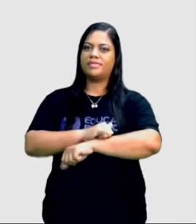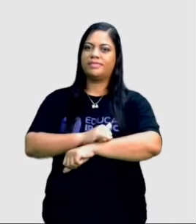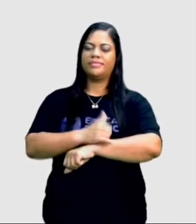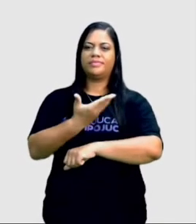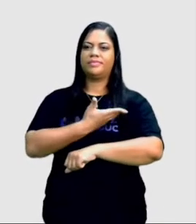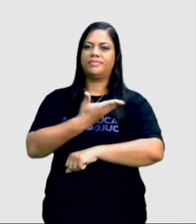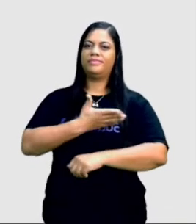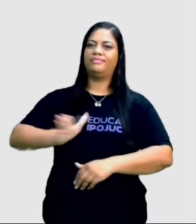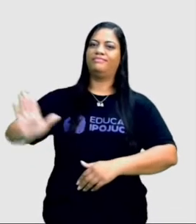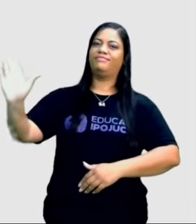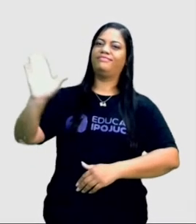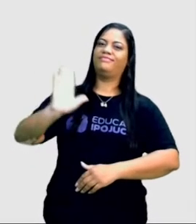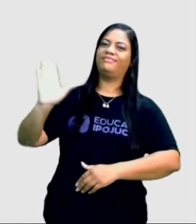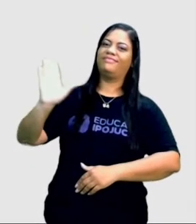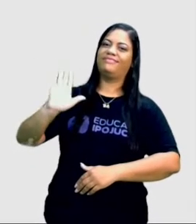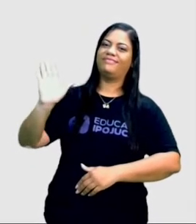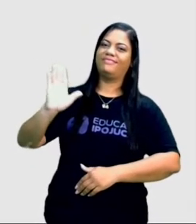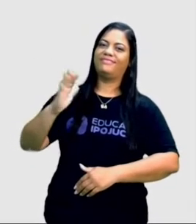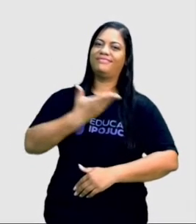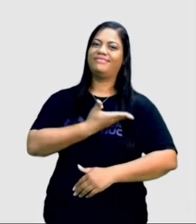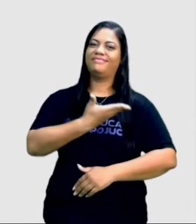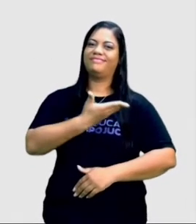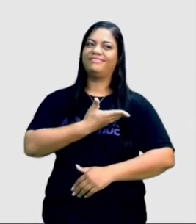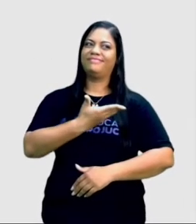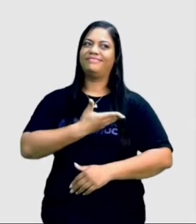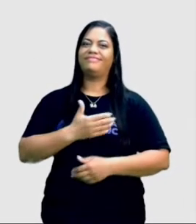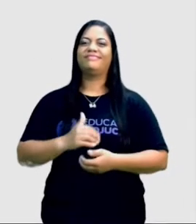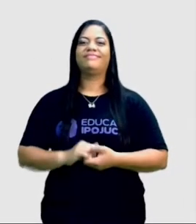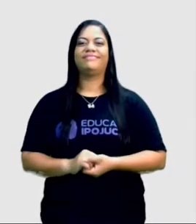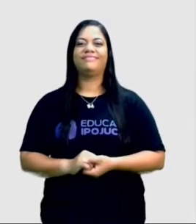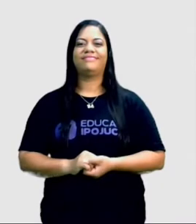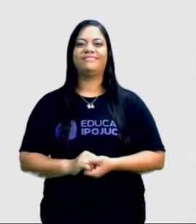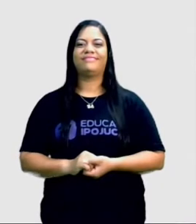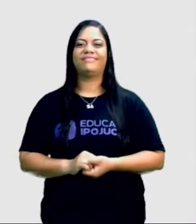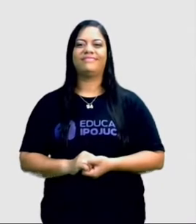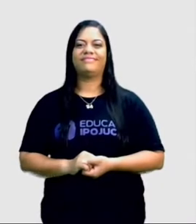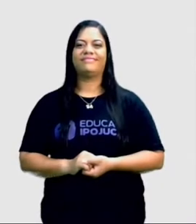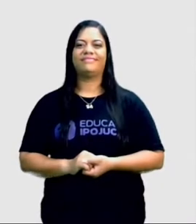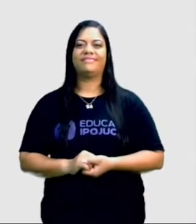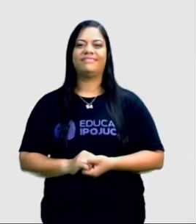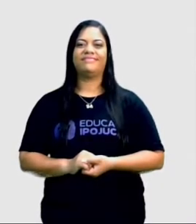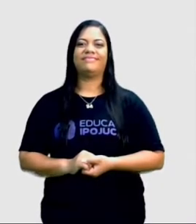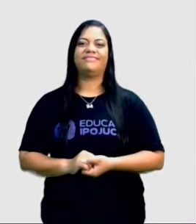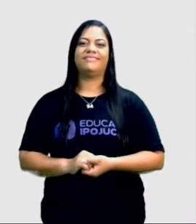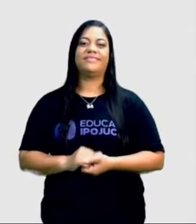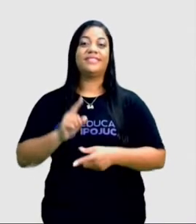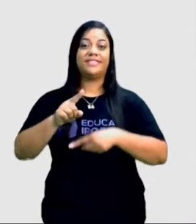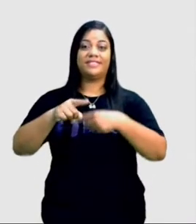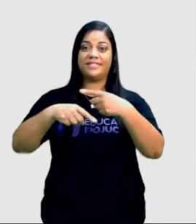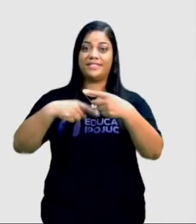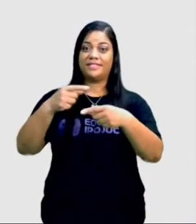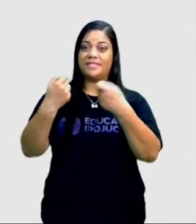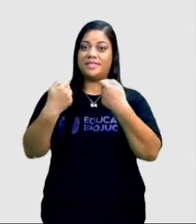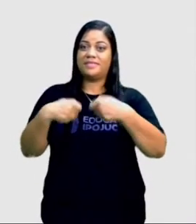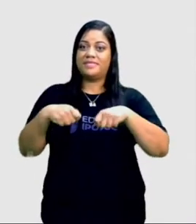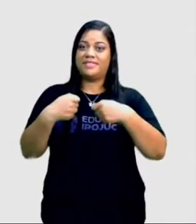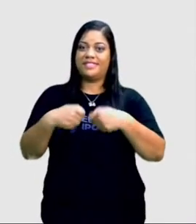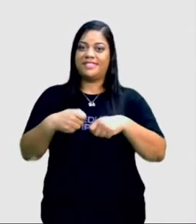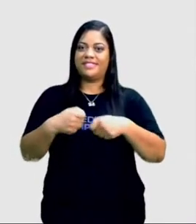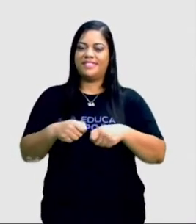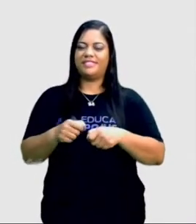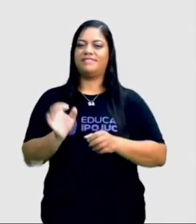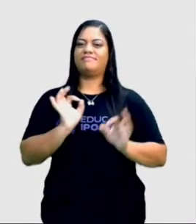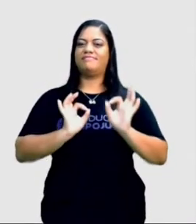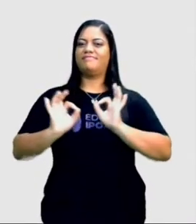do amigo. Bom, meu caro urubu, vou indo, afinal, mais tarde, preciso estar bem